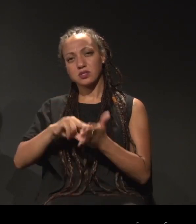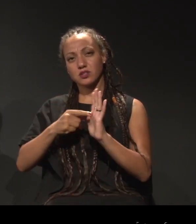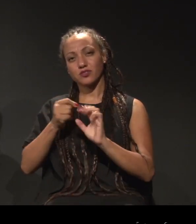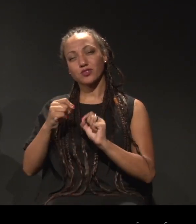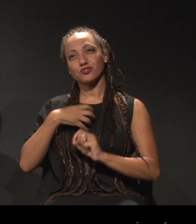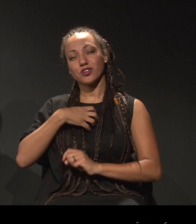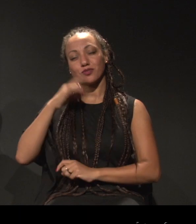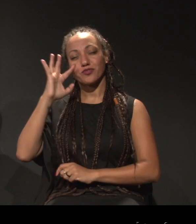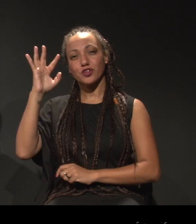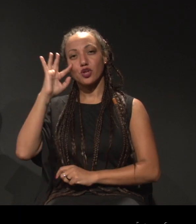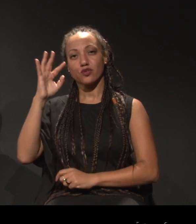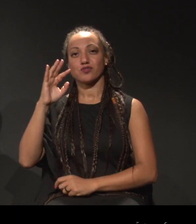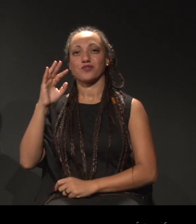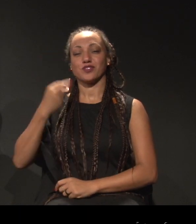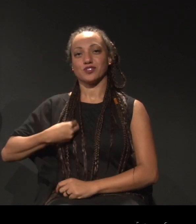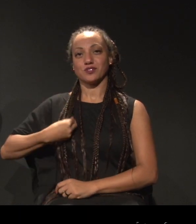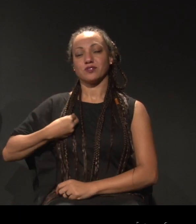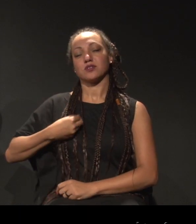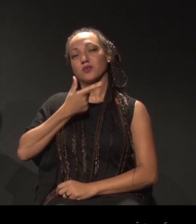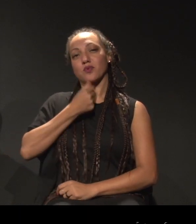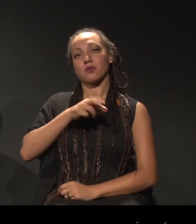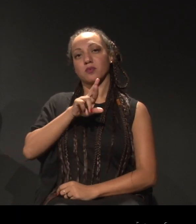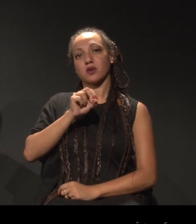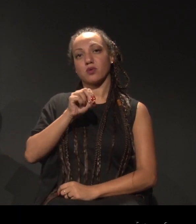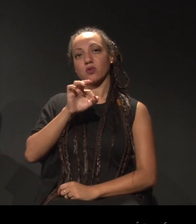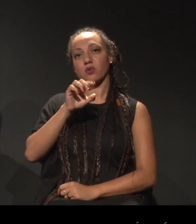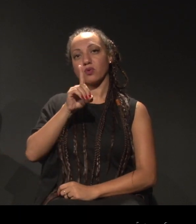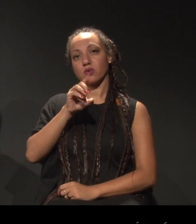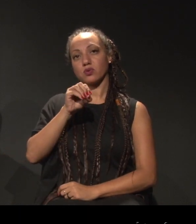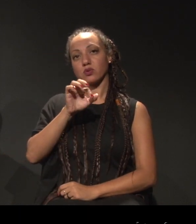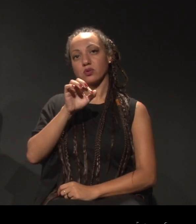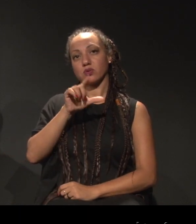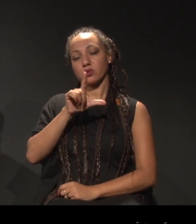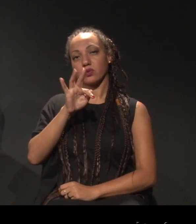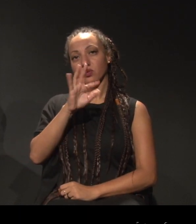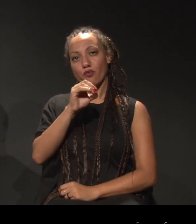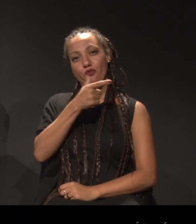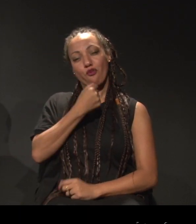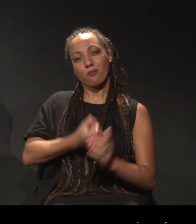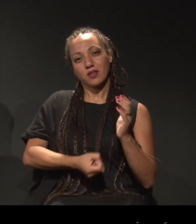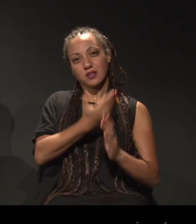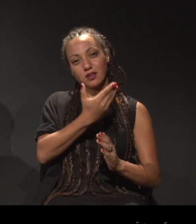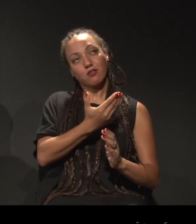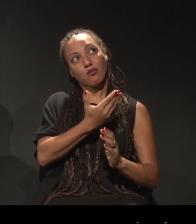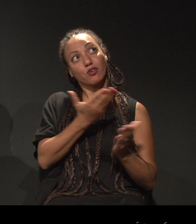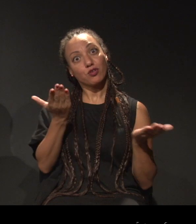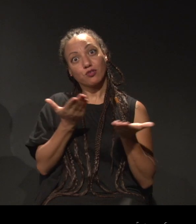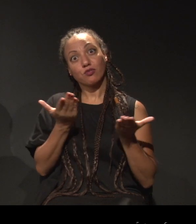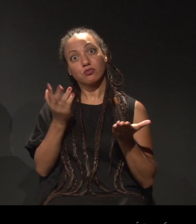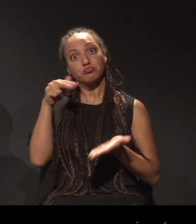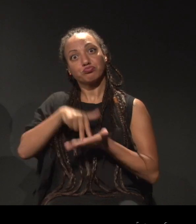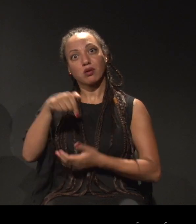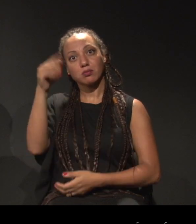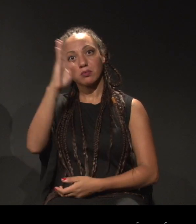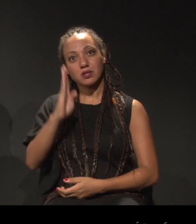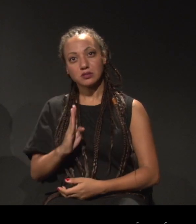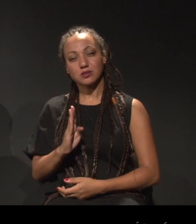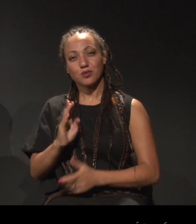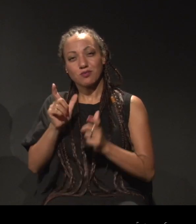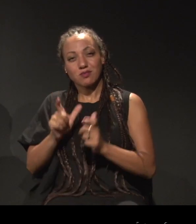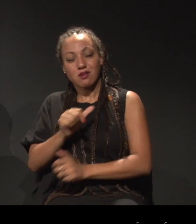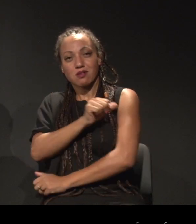um modo de vida do Rudolf Steiner. Trouxe para... Criou e chegou no Brasil, no Rio de Janeiro,